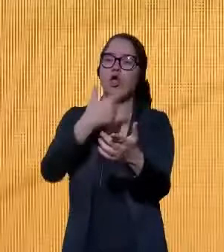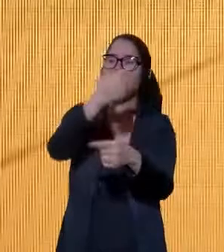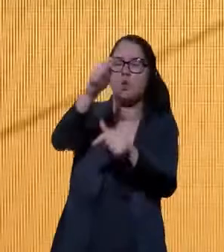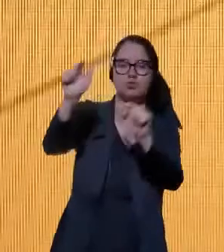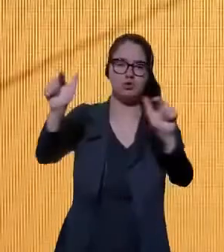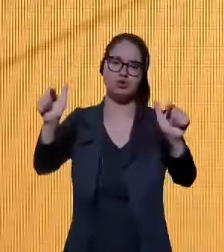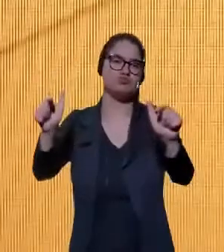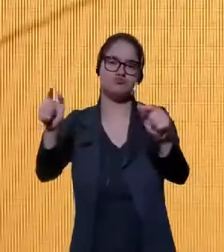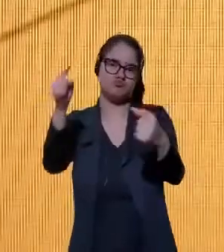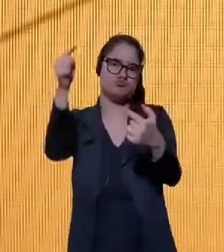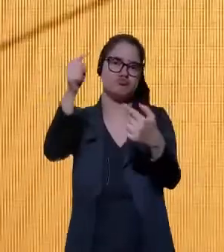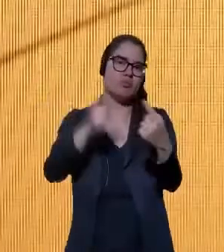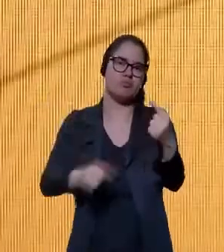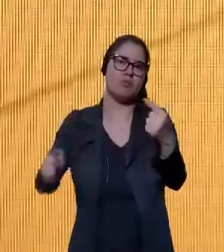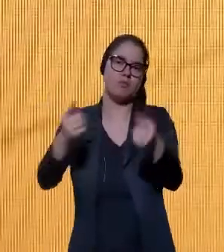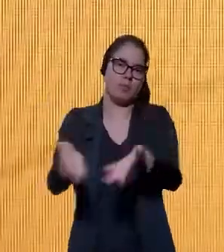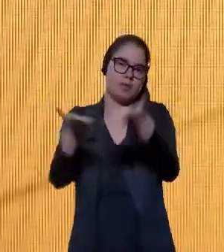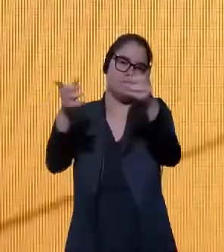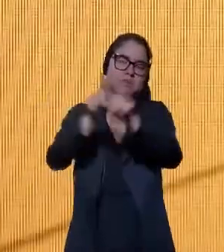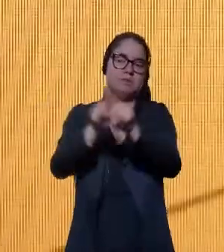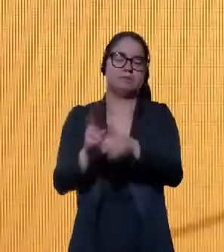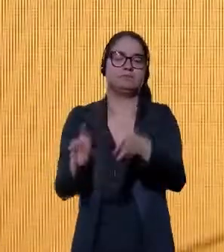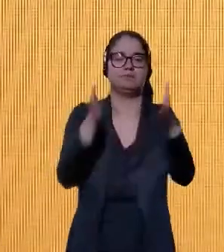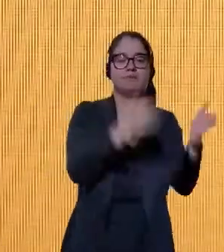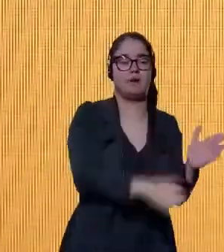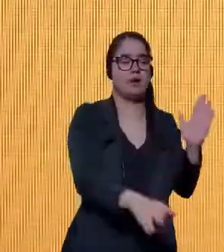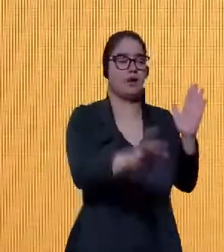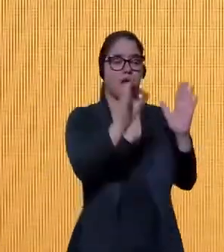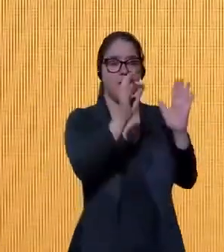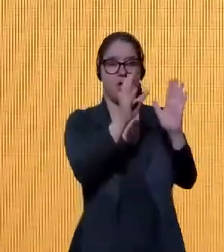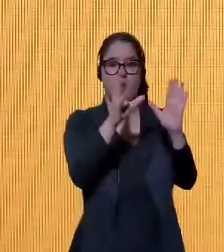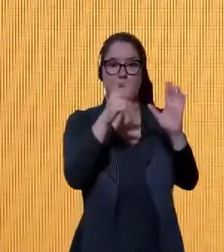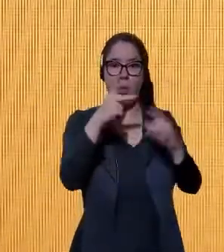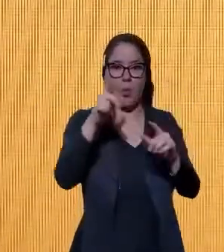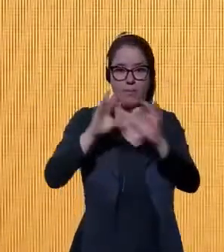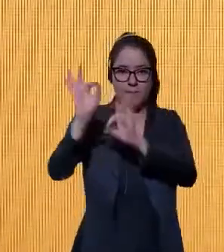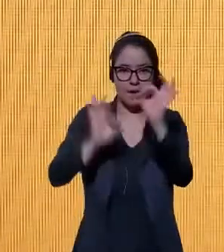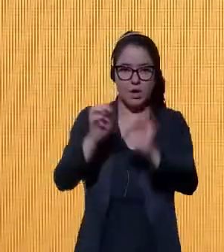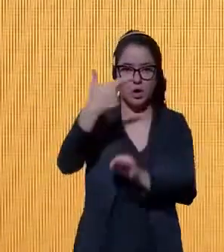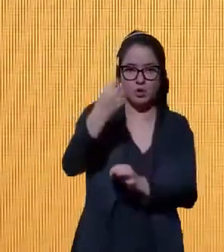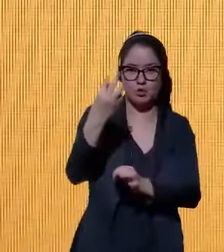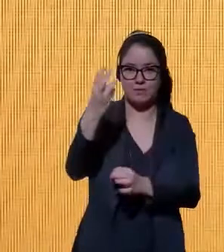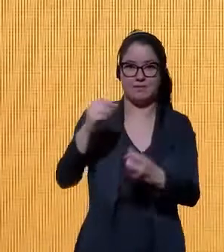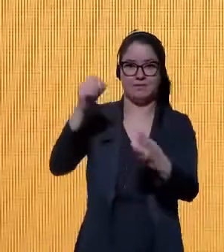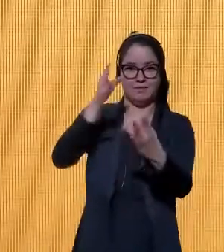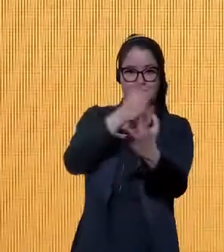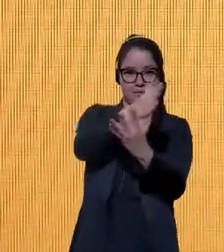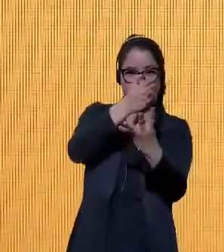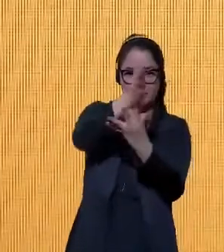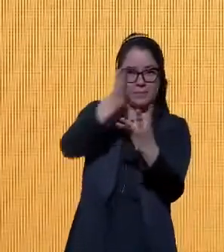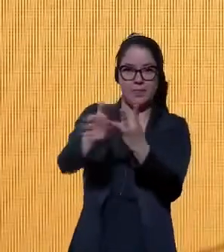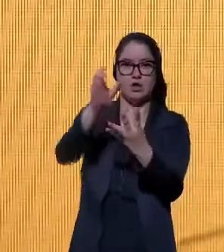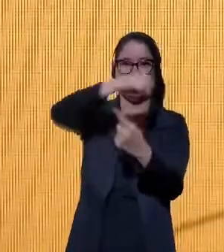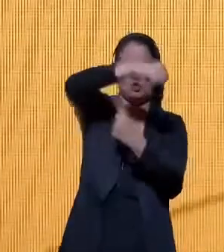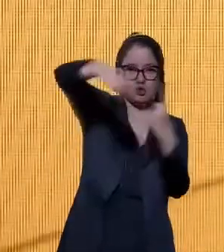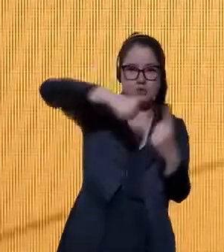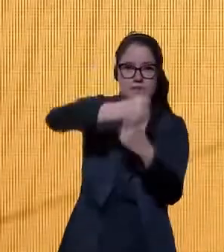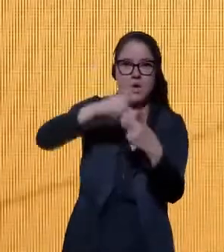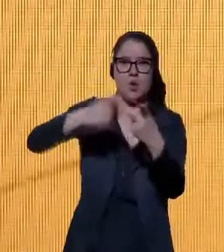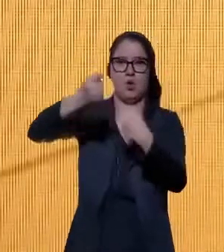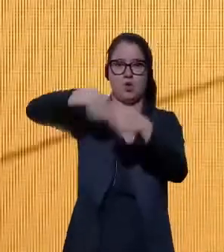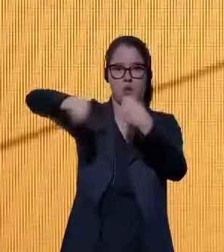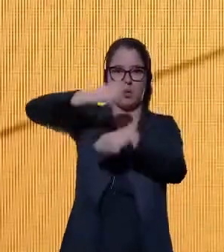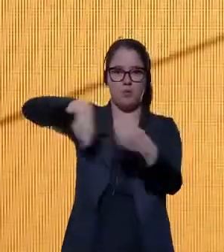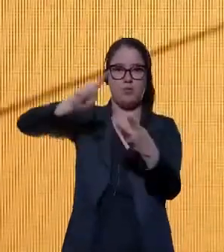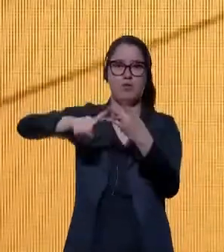diagnóstico do Plano ABDE 2030 é dividido em quatro eixos, o social, o econômico, o ambiental e